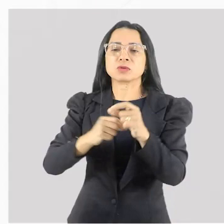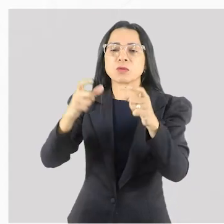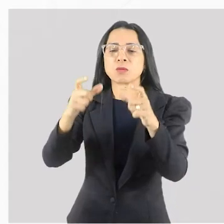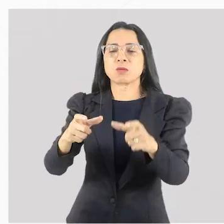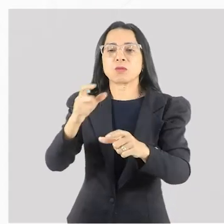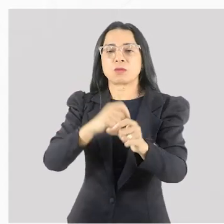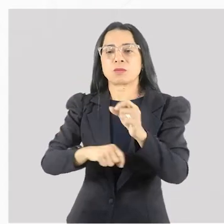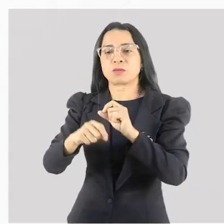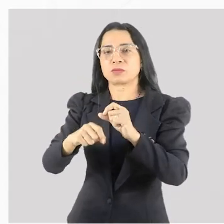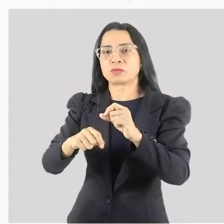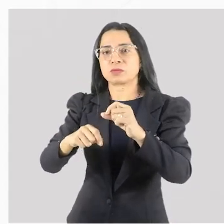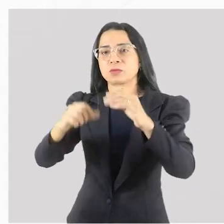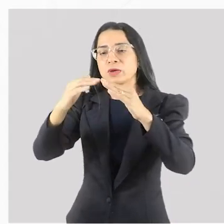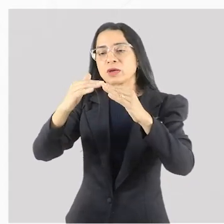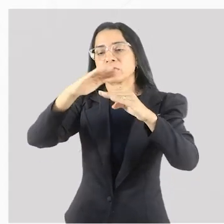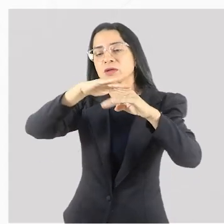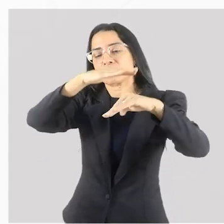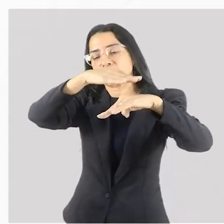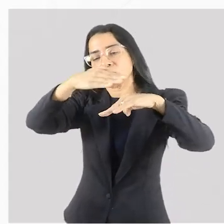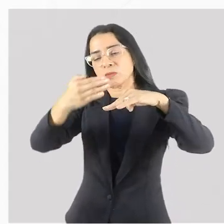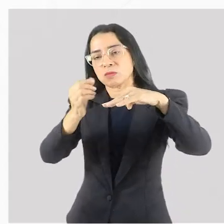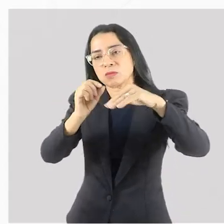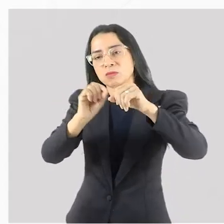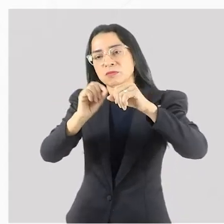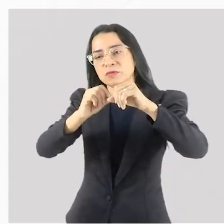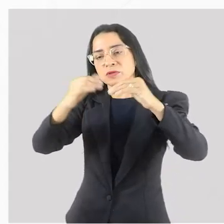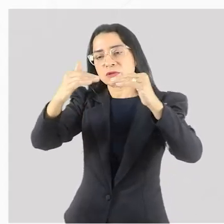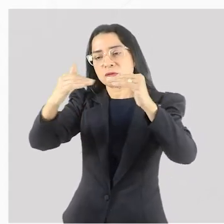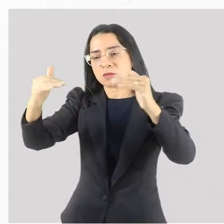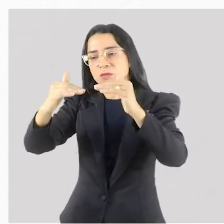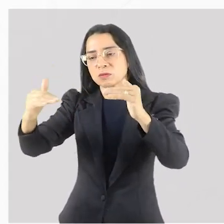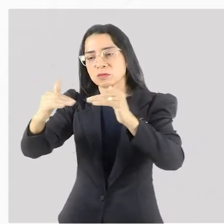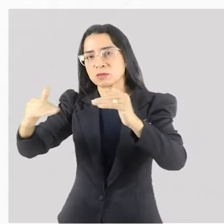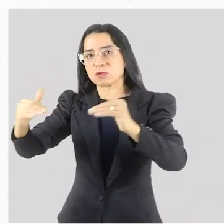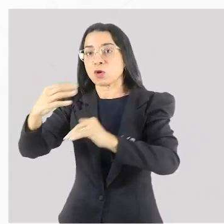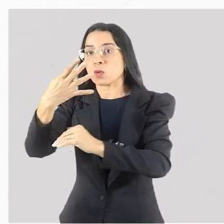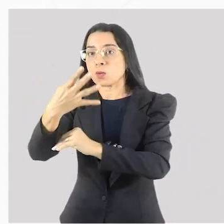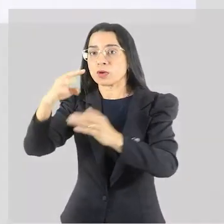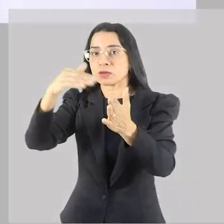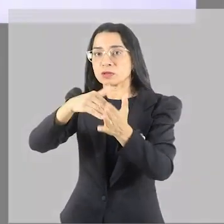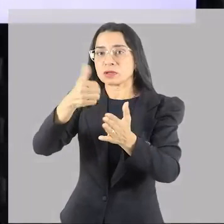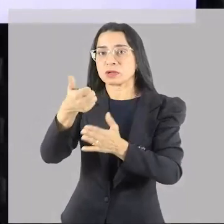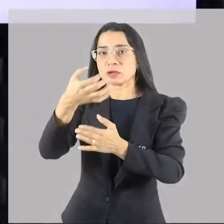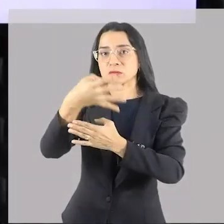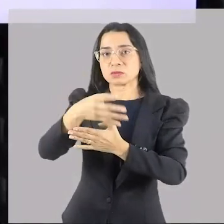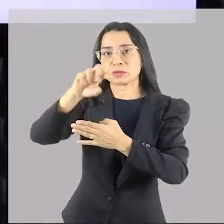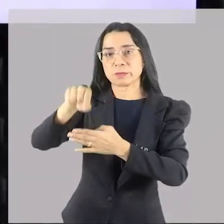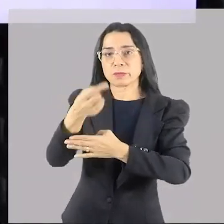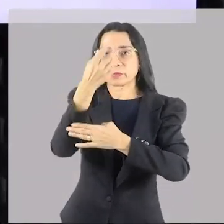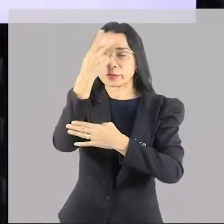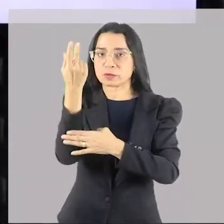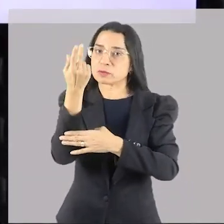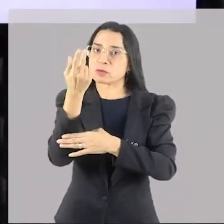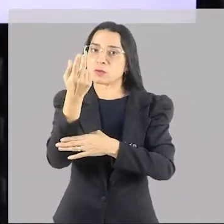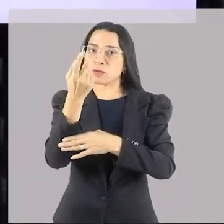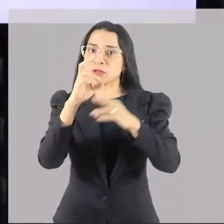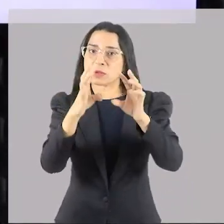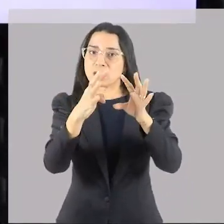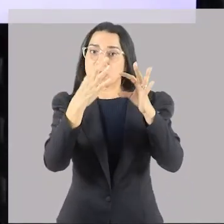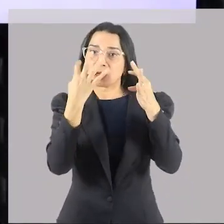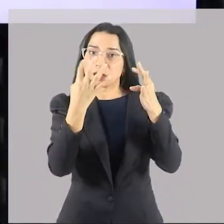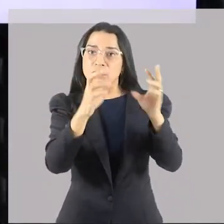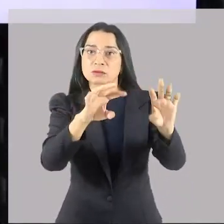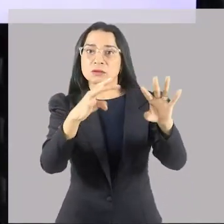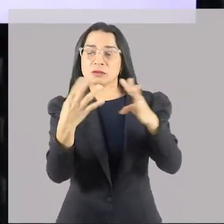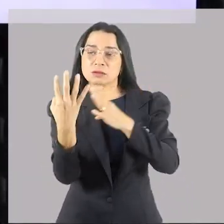onde se faziam arquibancadas, mais ou menos de 4 a 14 mil pessoas sentavam para assistir o espetáculo, o espetáculo era feito só